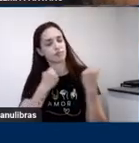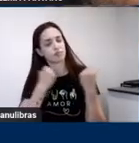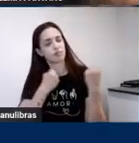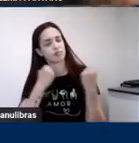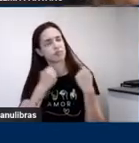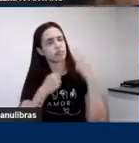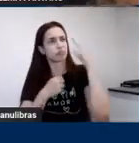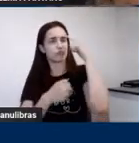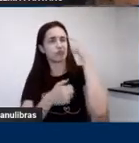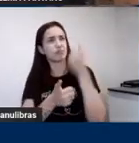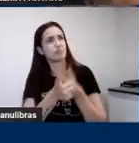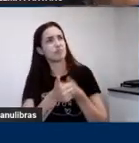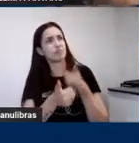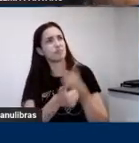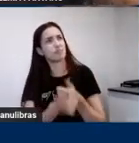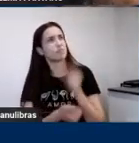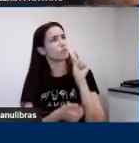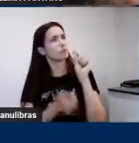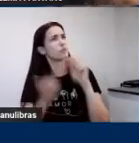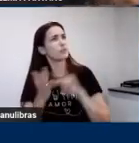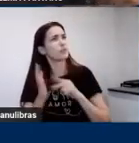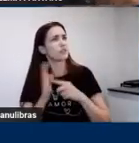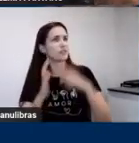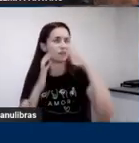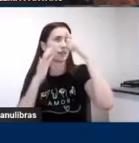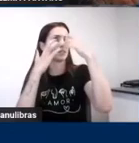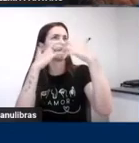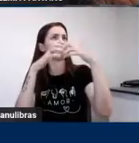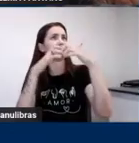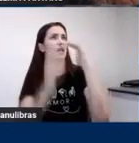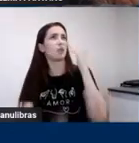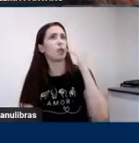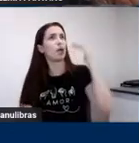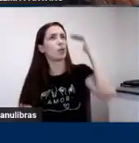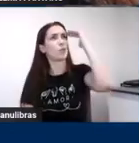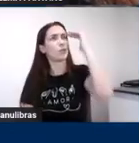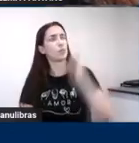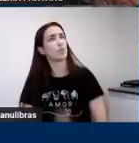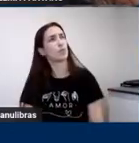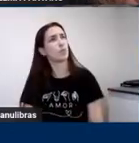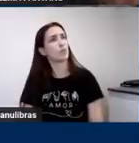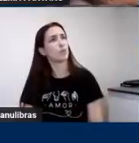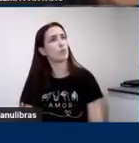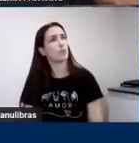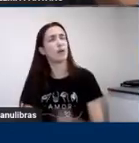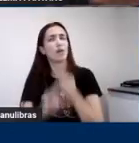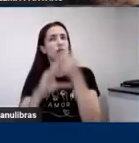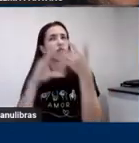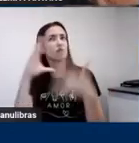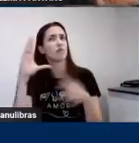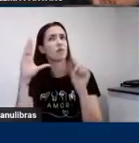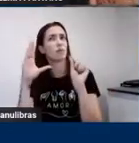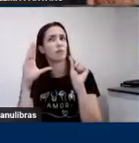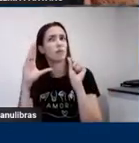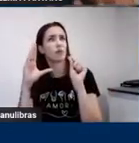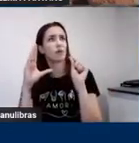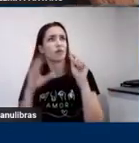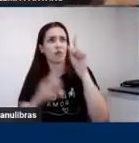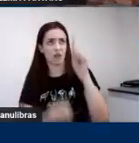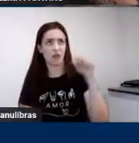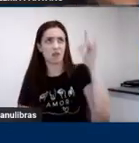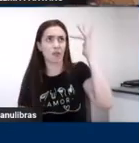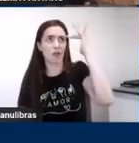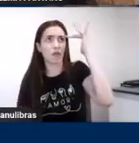o que é um cérebro adulto, como que a gente define um cérebro adulto. Normalmente a gente define um cérebro adulto quanto a maturação cerebral